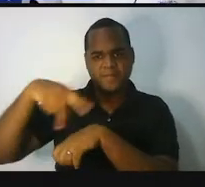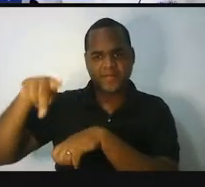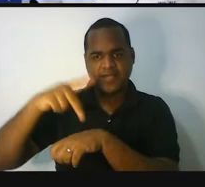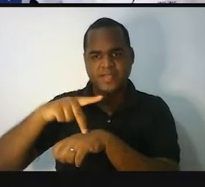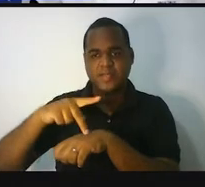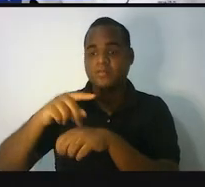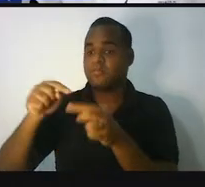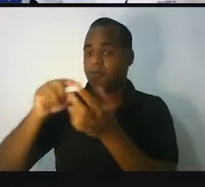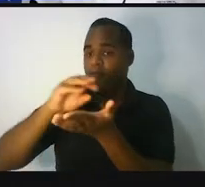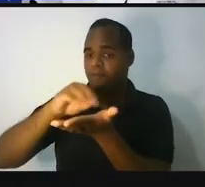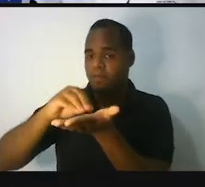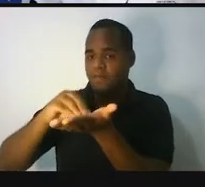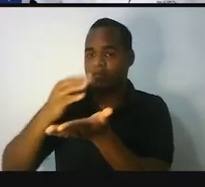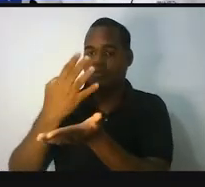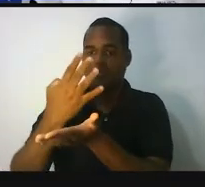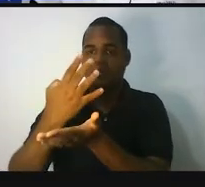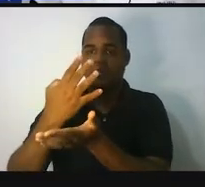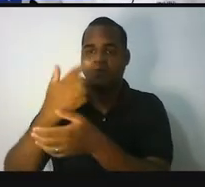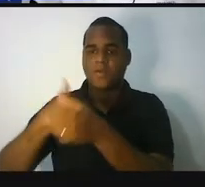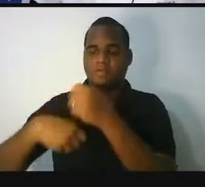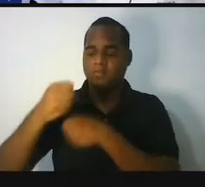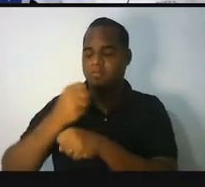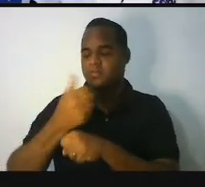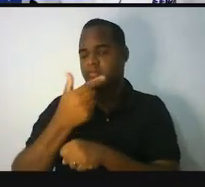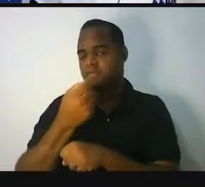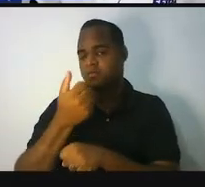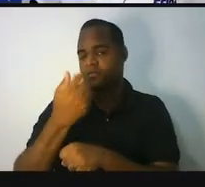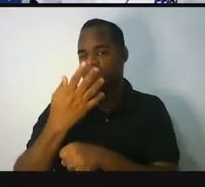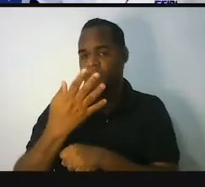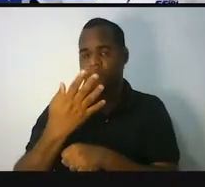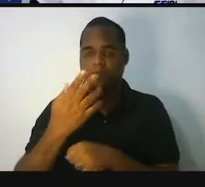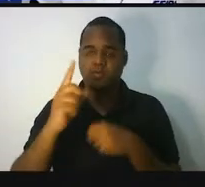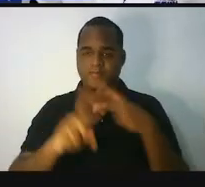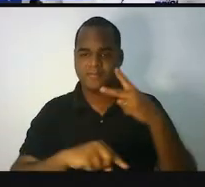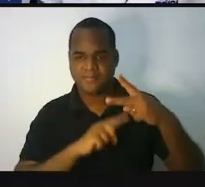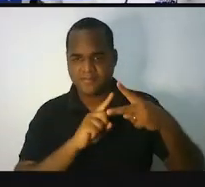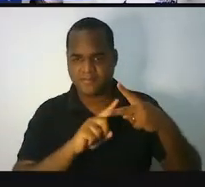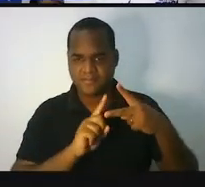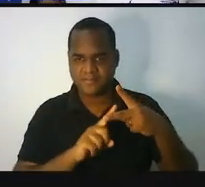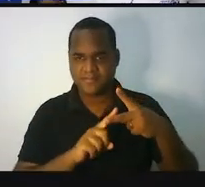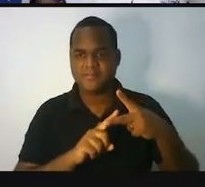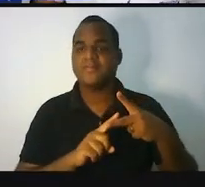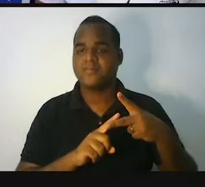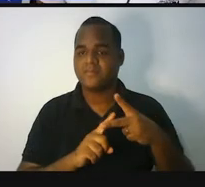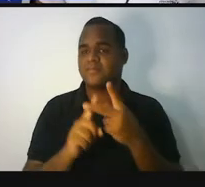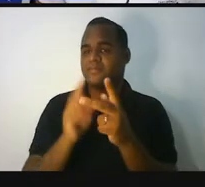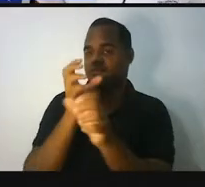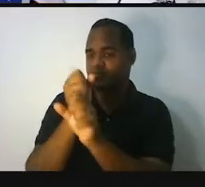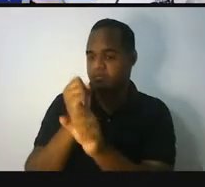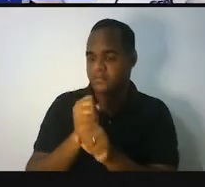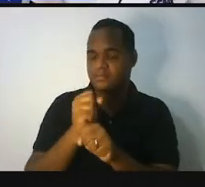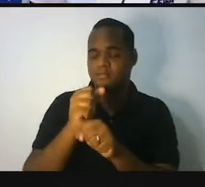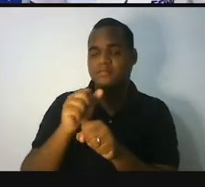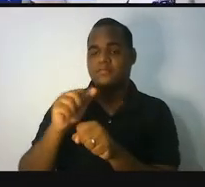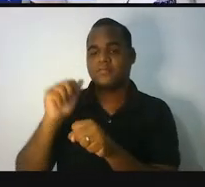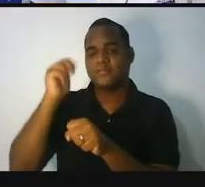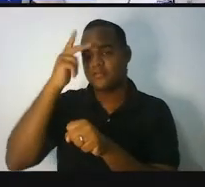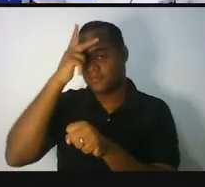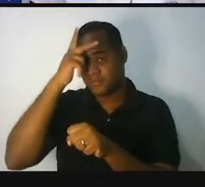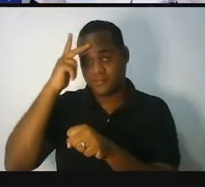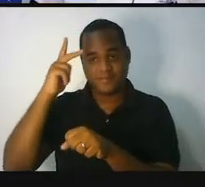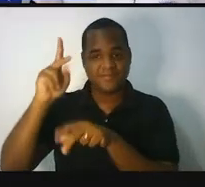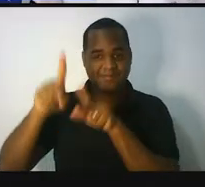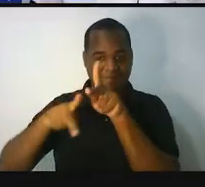restantes em 2014? E a outra pergunta é, qual é a soma da população desses,